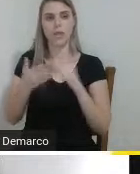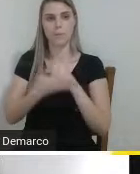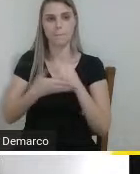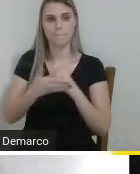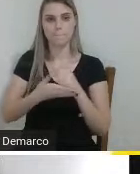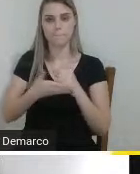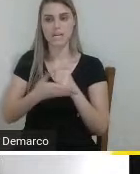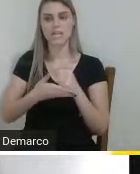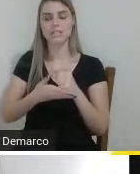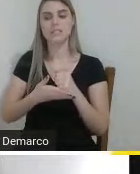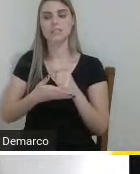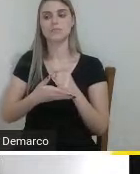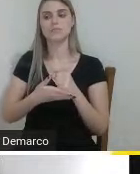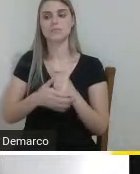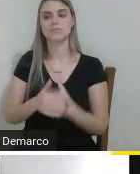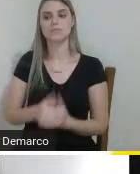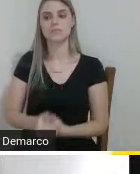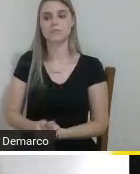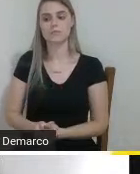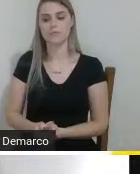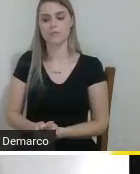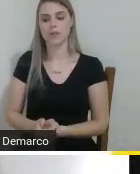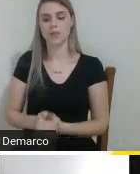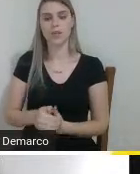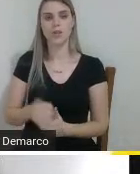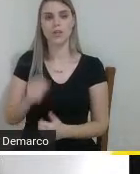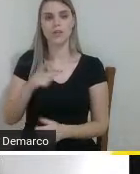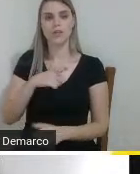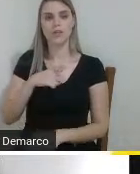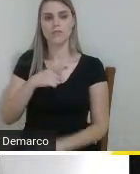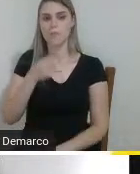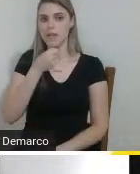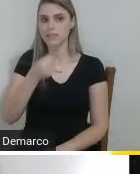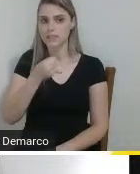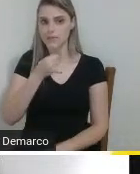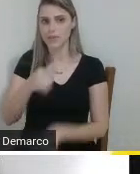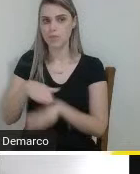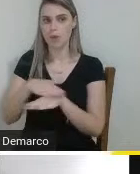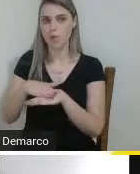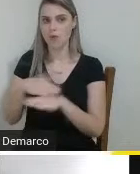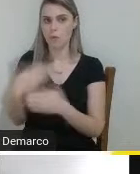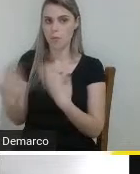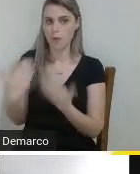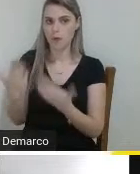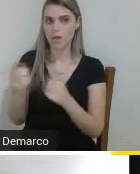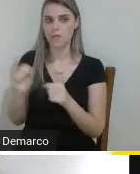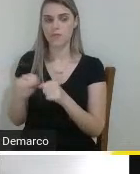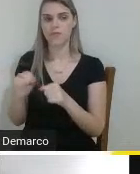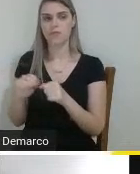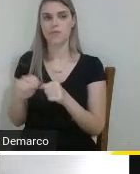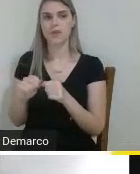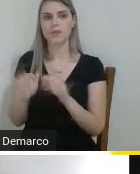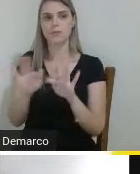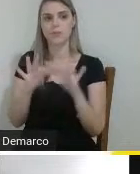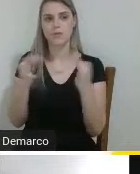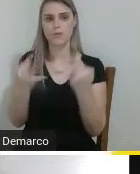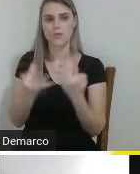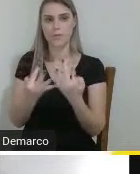uma entrevista que foi feita com a família